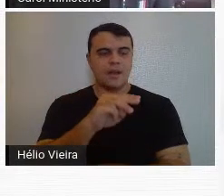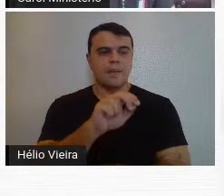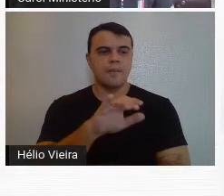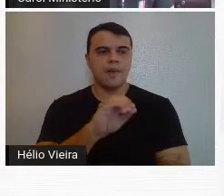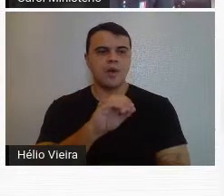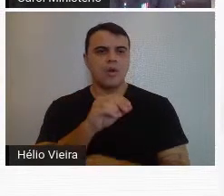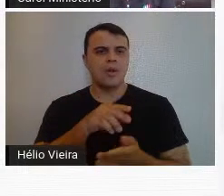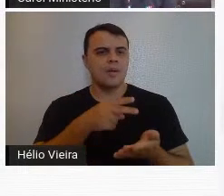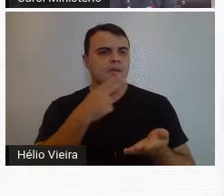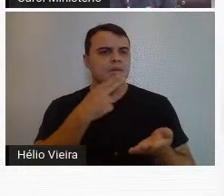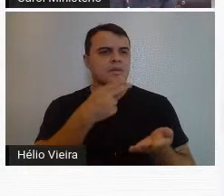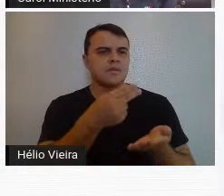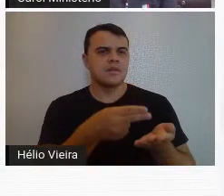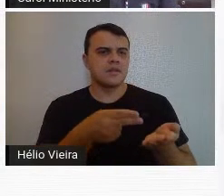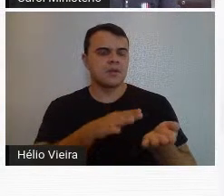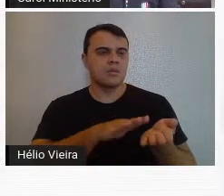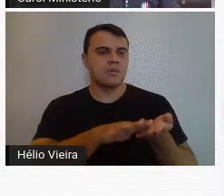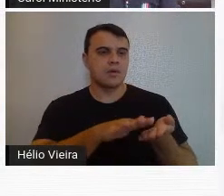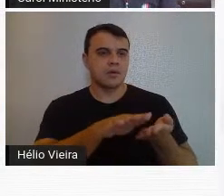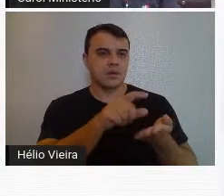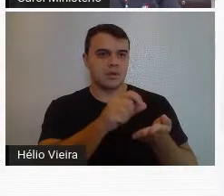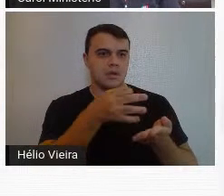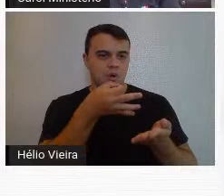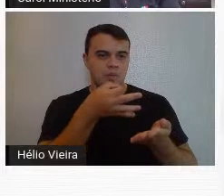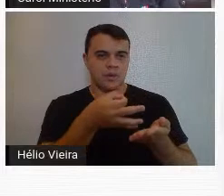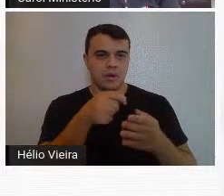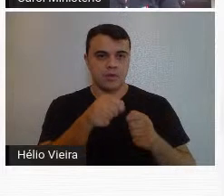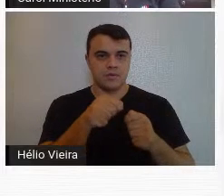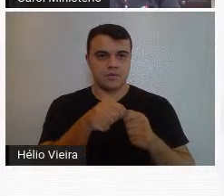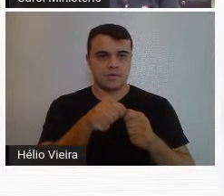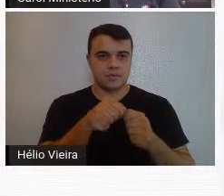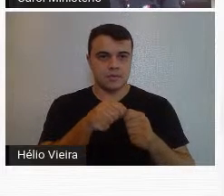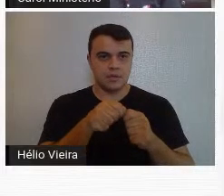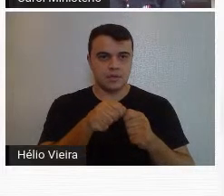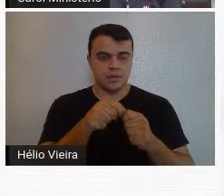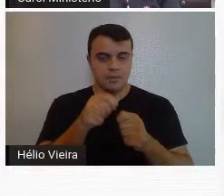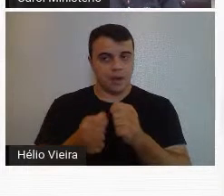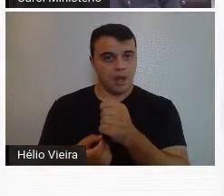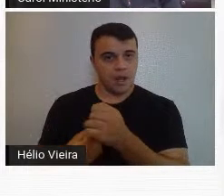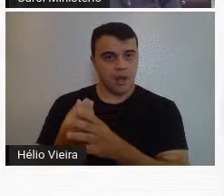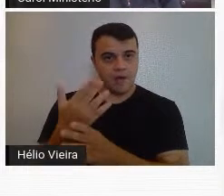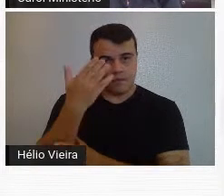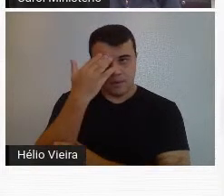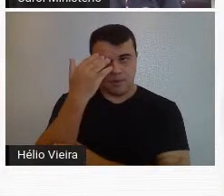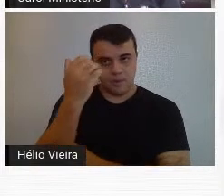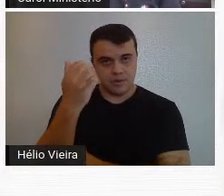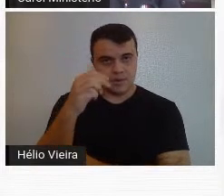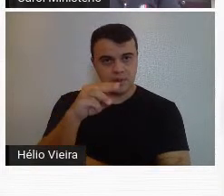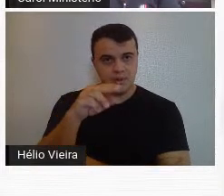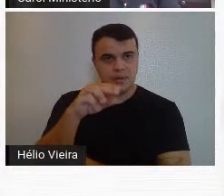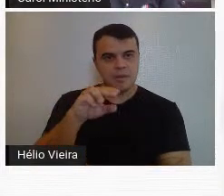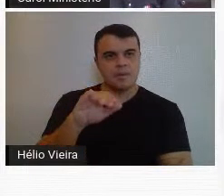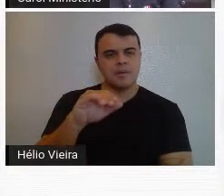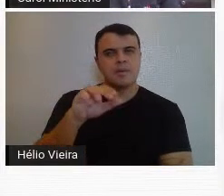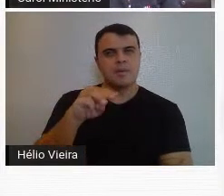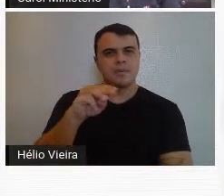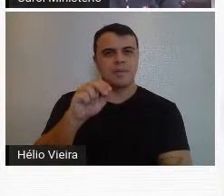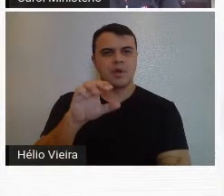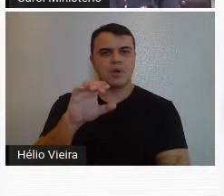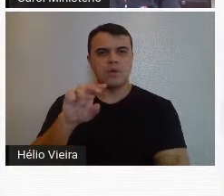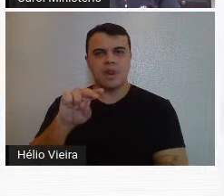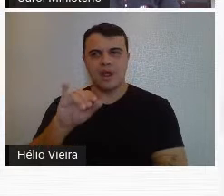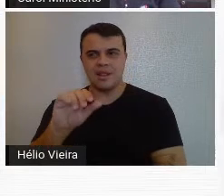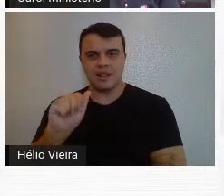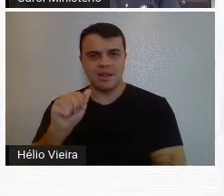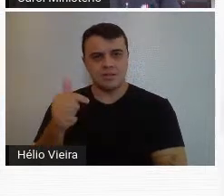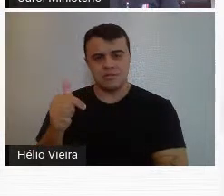vários desenhos de sugestão para ilustrar a famosa obra do Mário Macunaíma. acaba que a obra sai sem